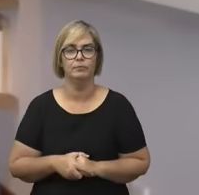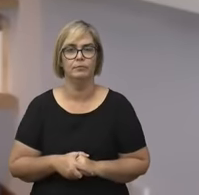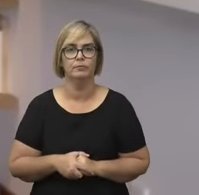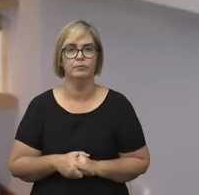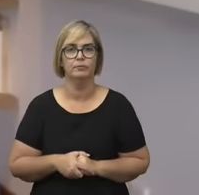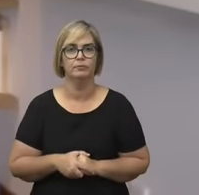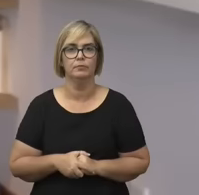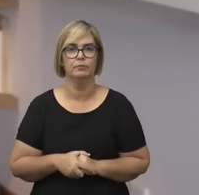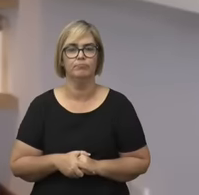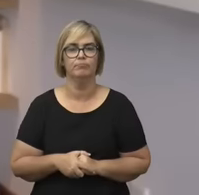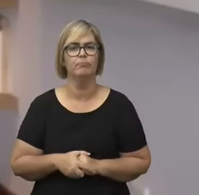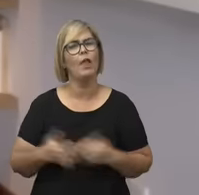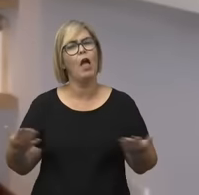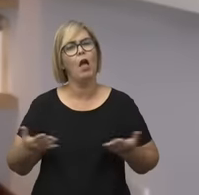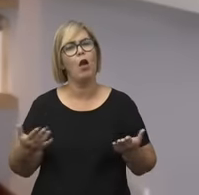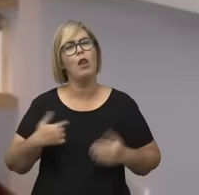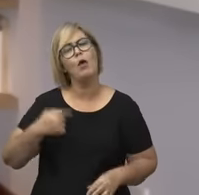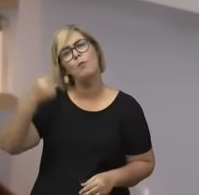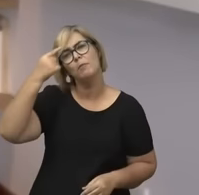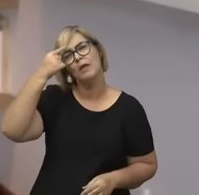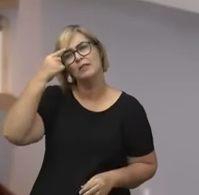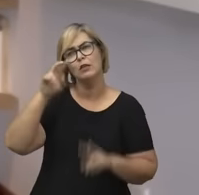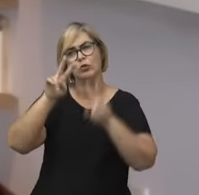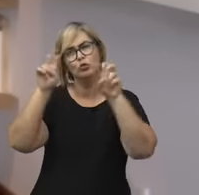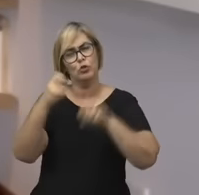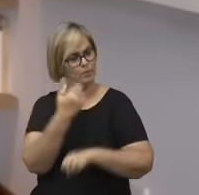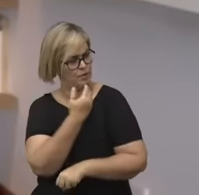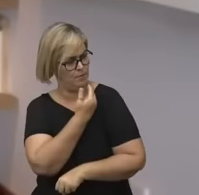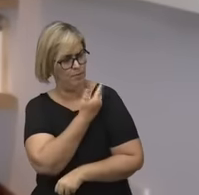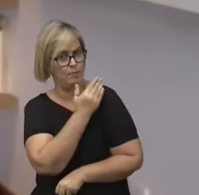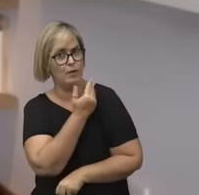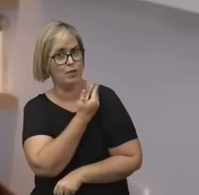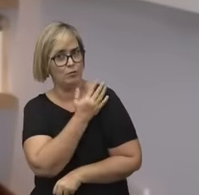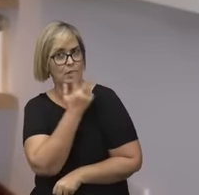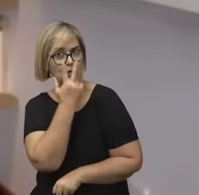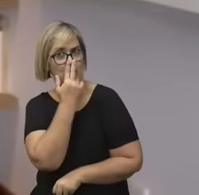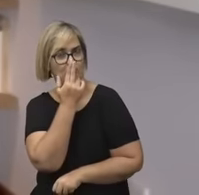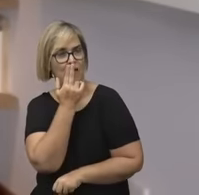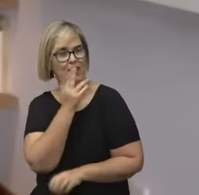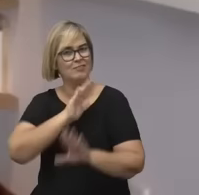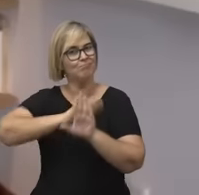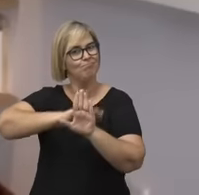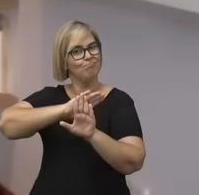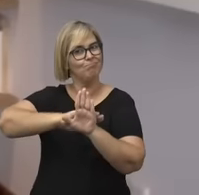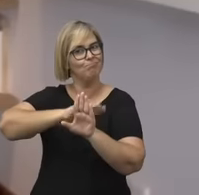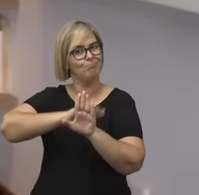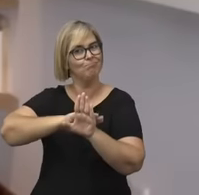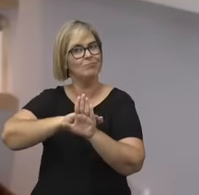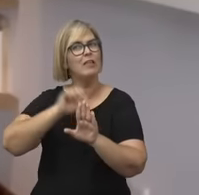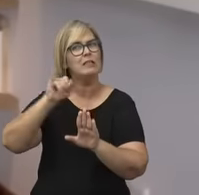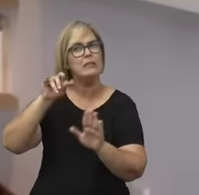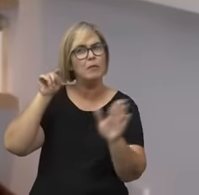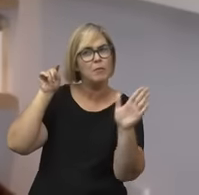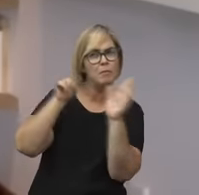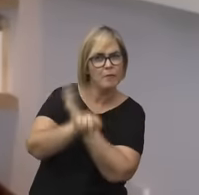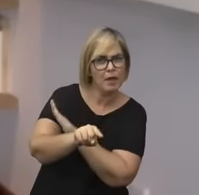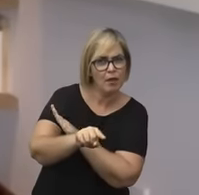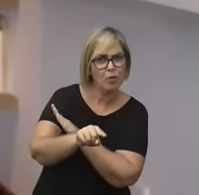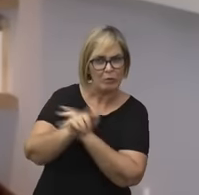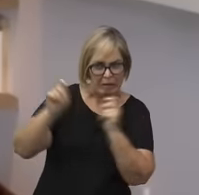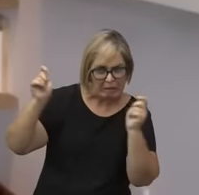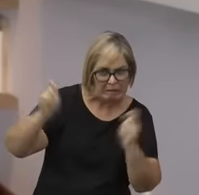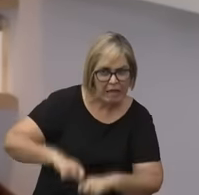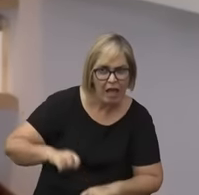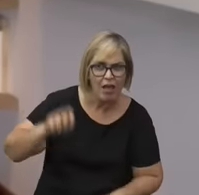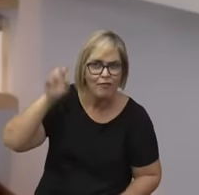Fico pensando um pouco nesse velho preconceito que está escondido na pergunta se se pode fazer filosofia autoral